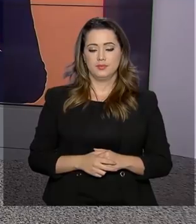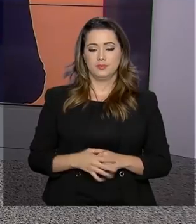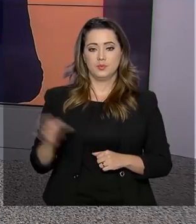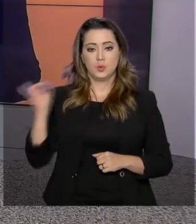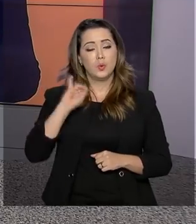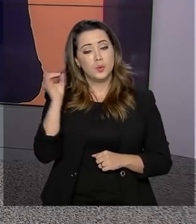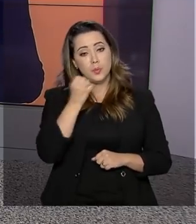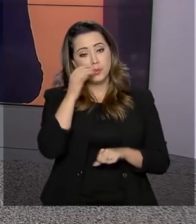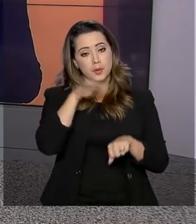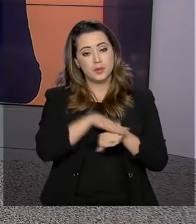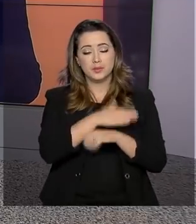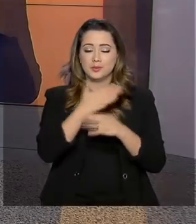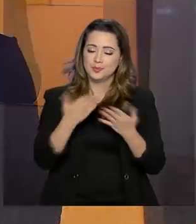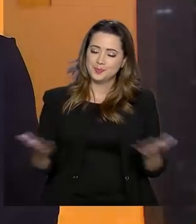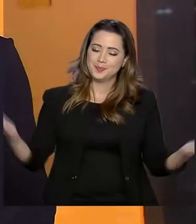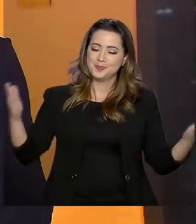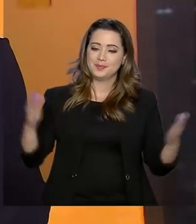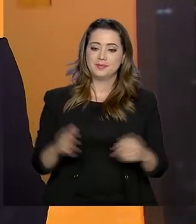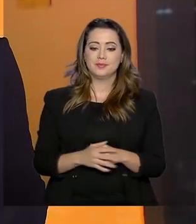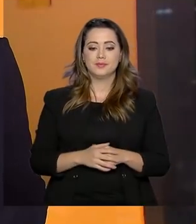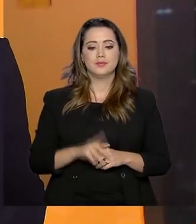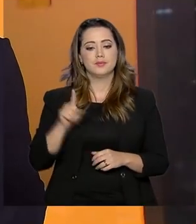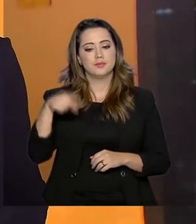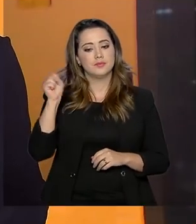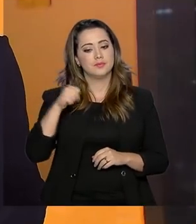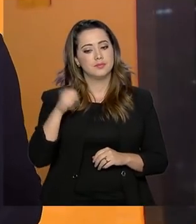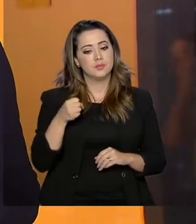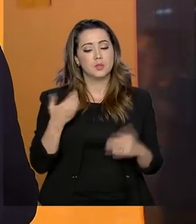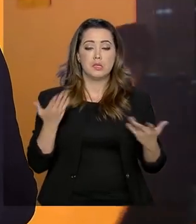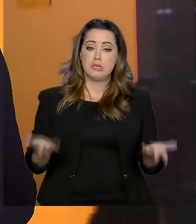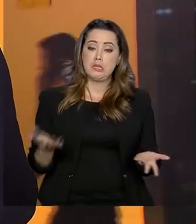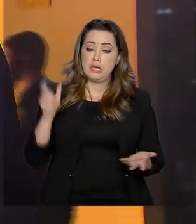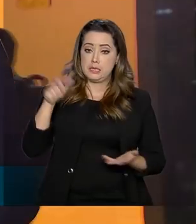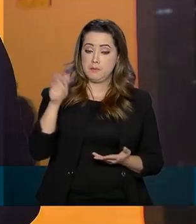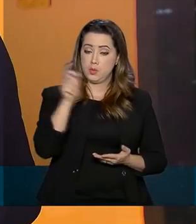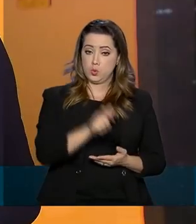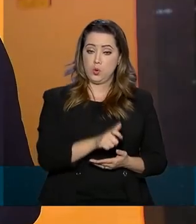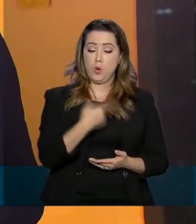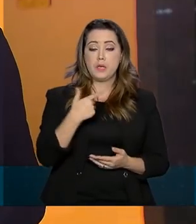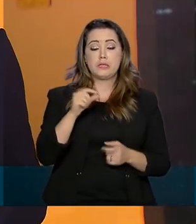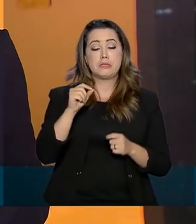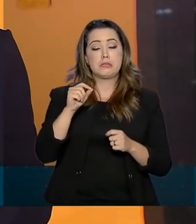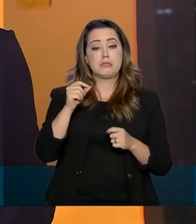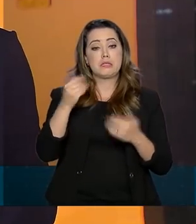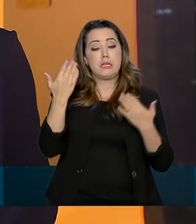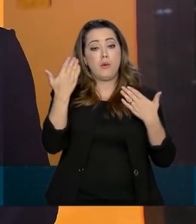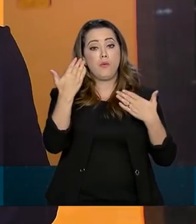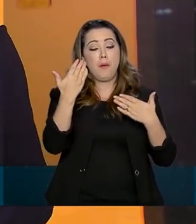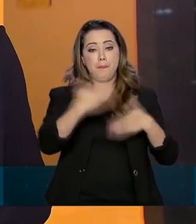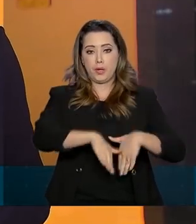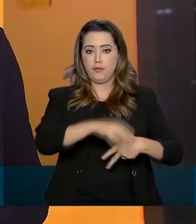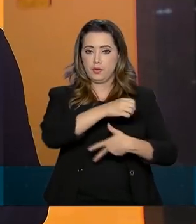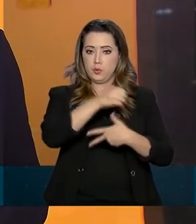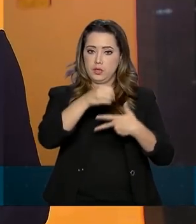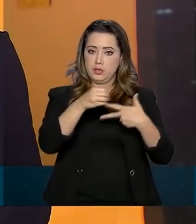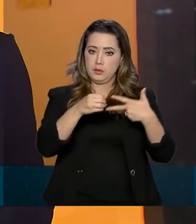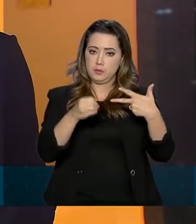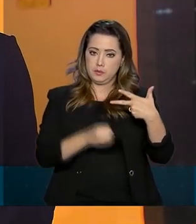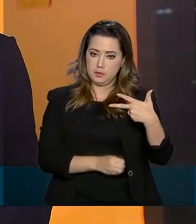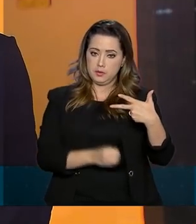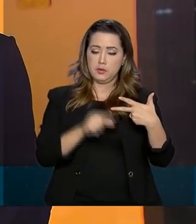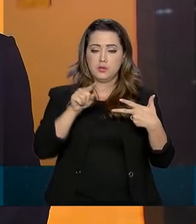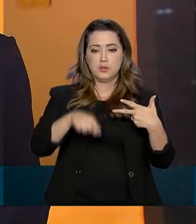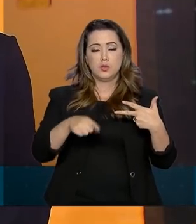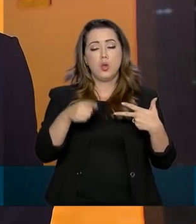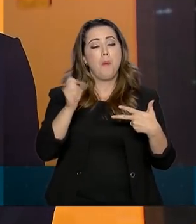Oi, Roberto. Boa noite para você, boa noite a todos. Os estudantes que fizeram o Enem, o Exame Nacional do